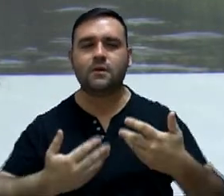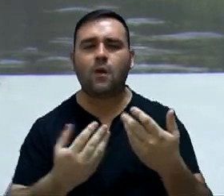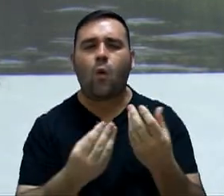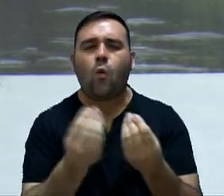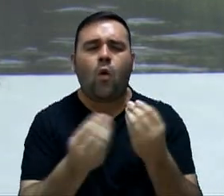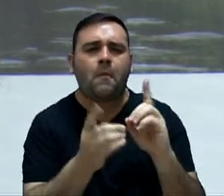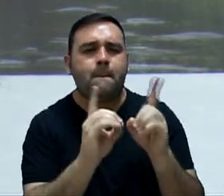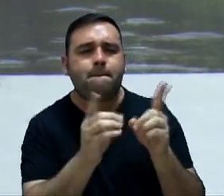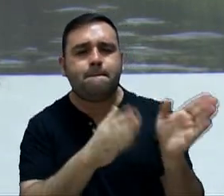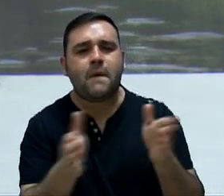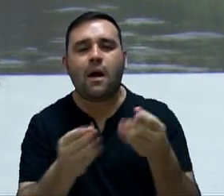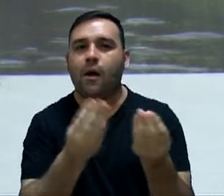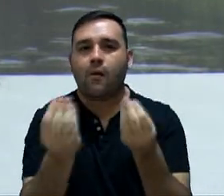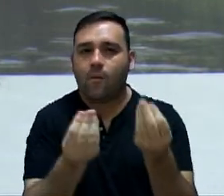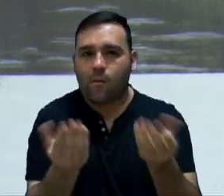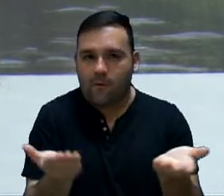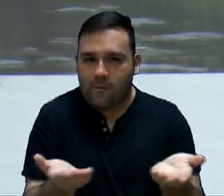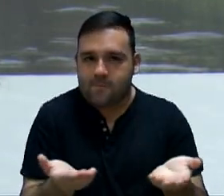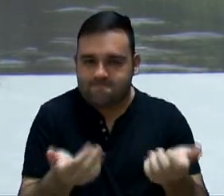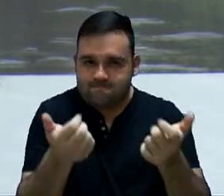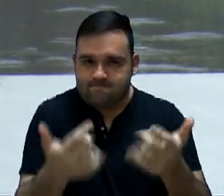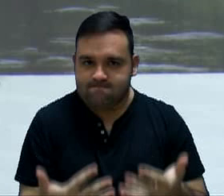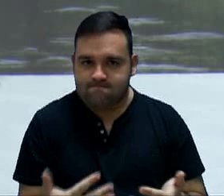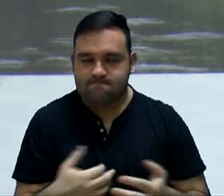será a dinâmica dos trabalhos de hoje.